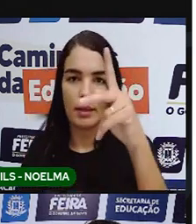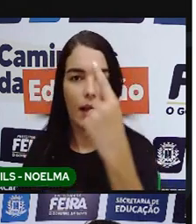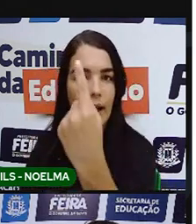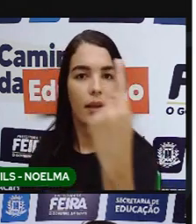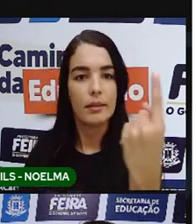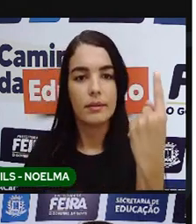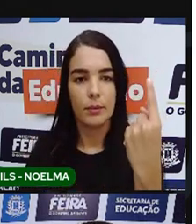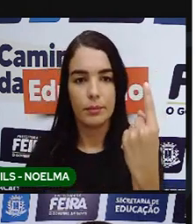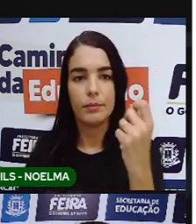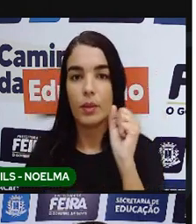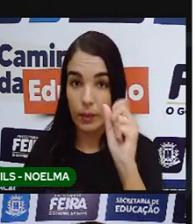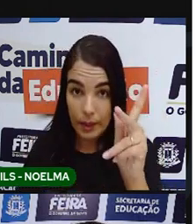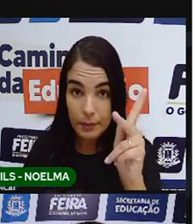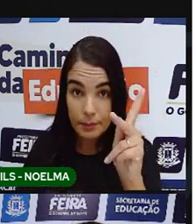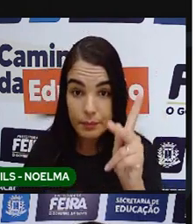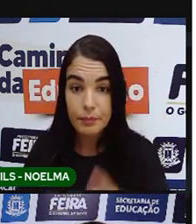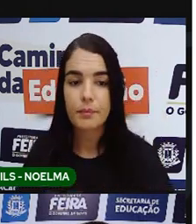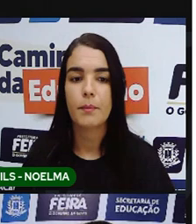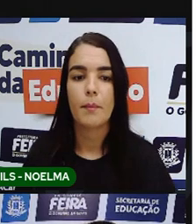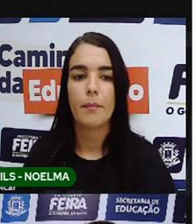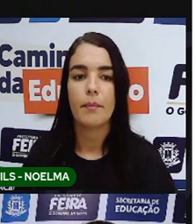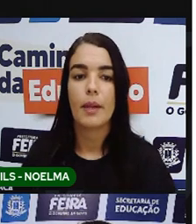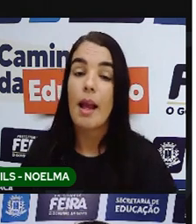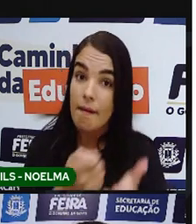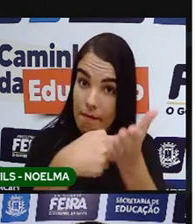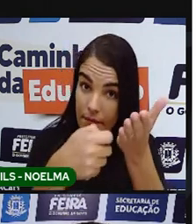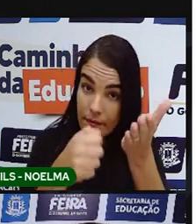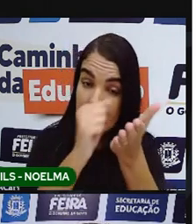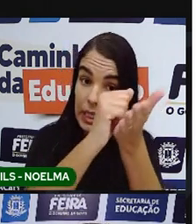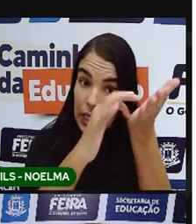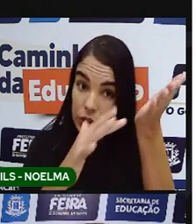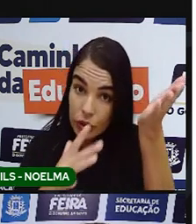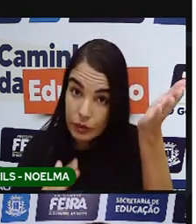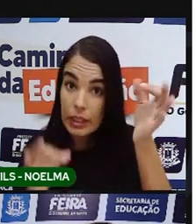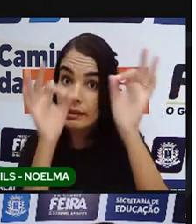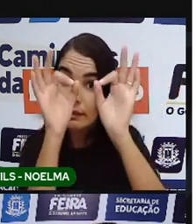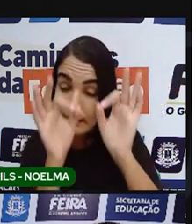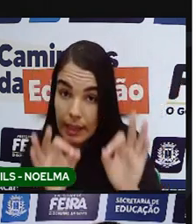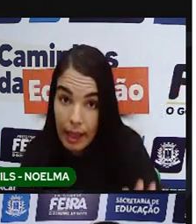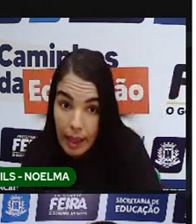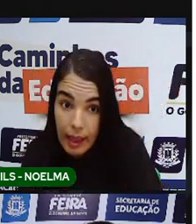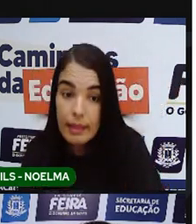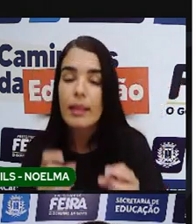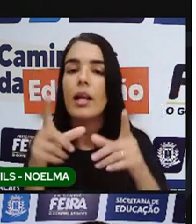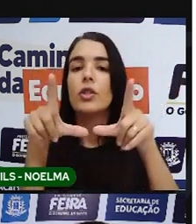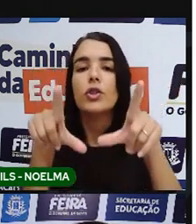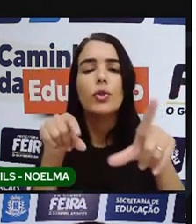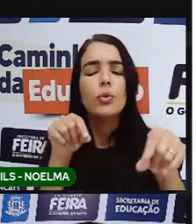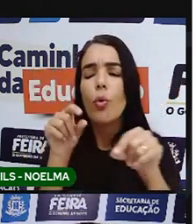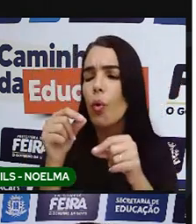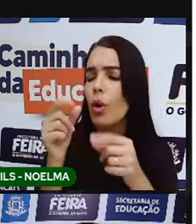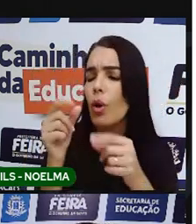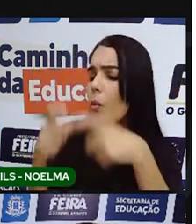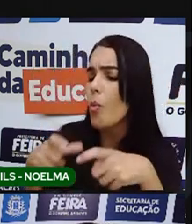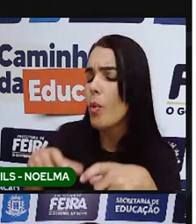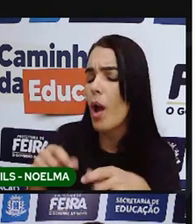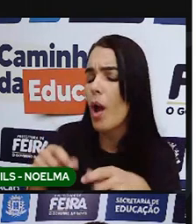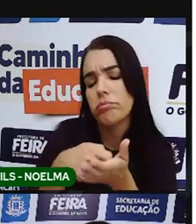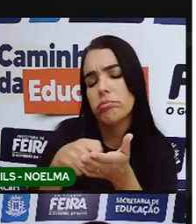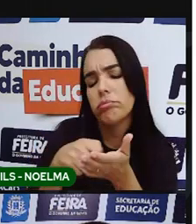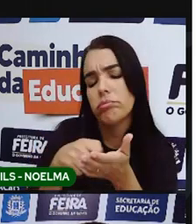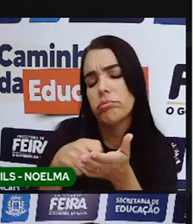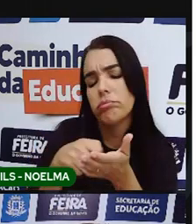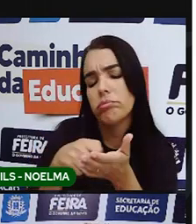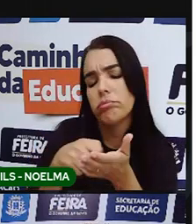vocês, certo? Faça a atividade direitinho, né? Escolha um ambiente propício para fazer essa atividade.